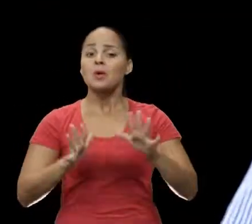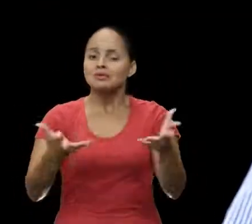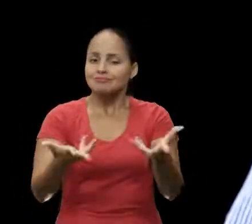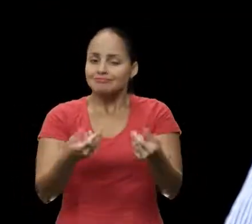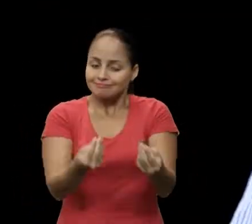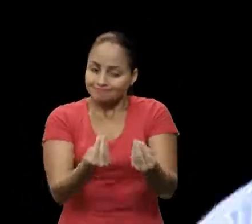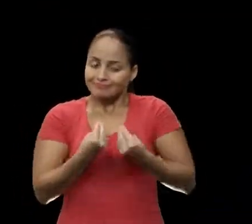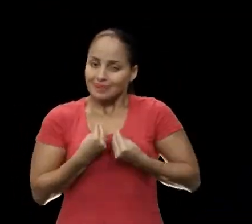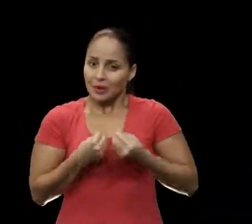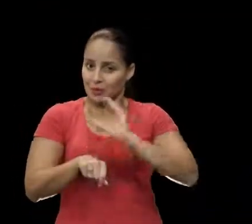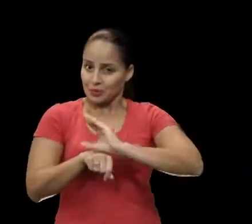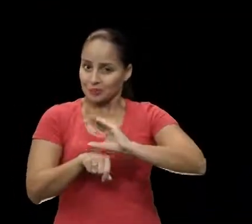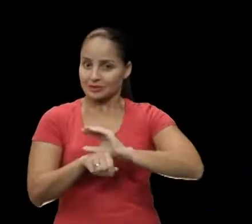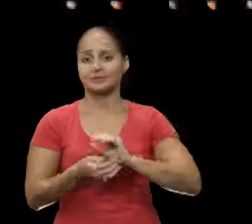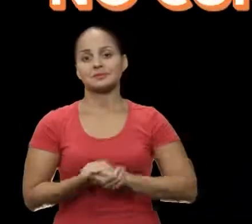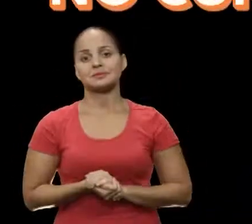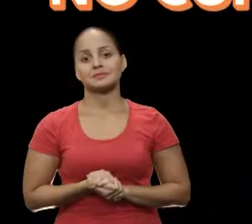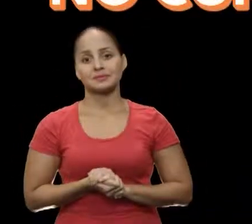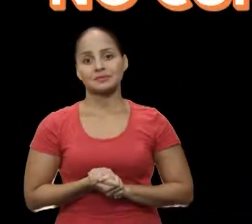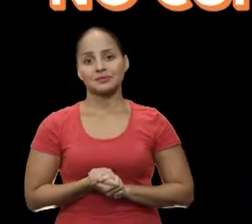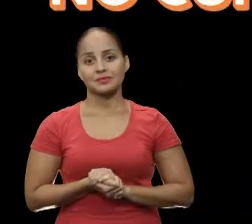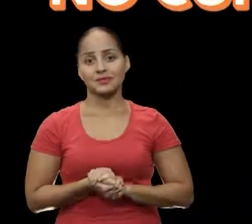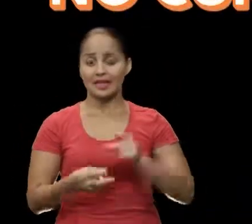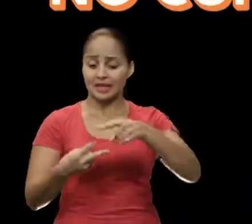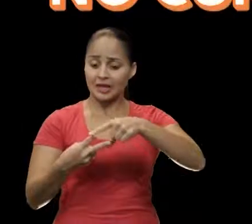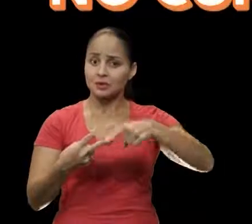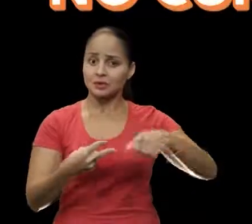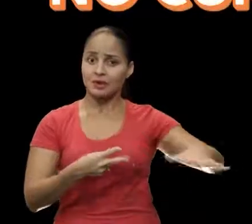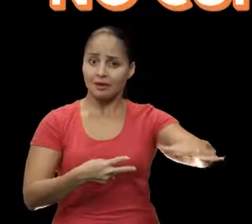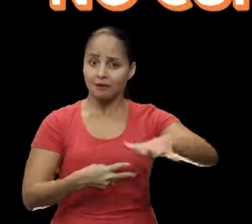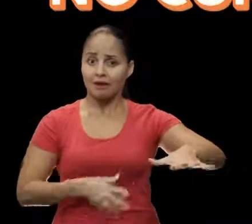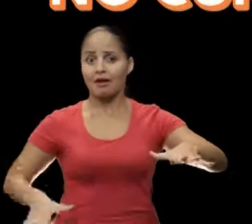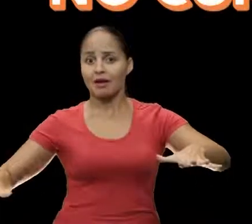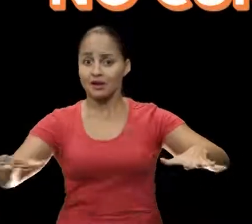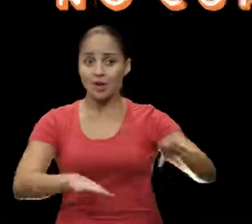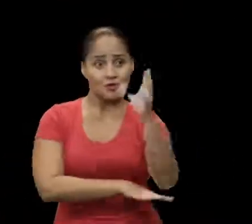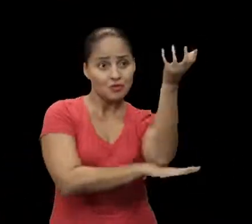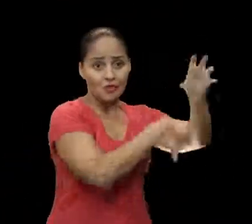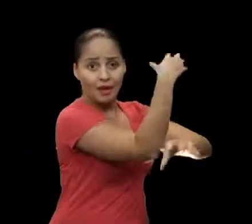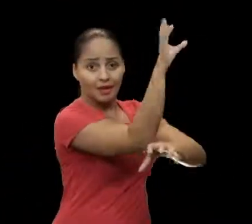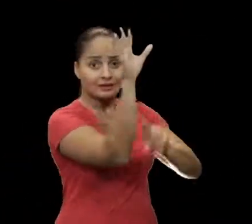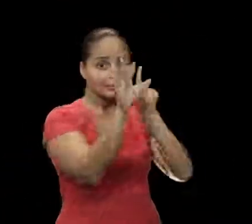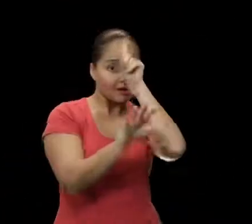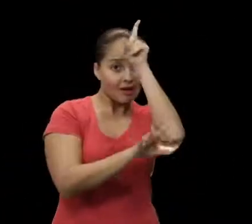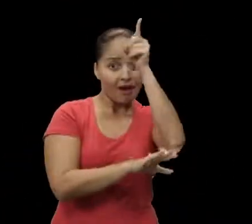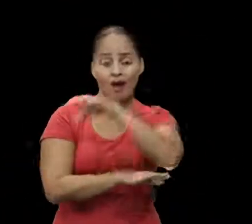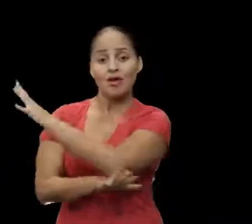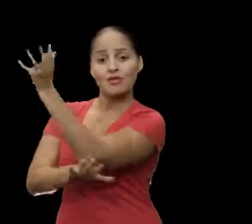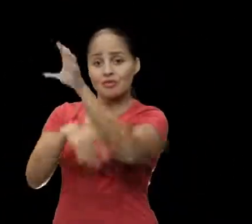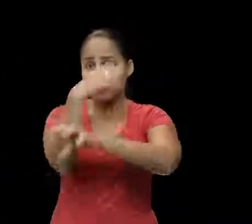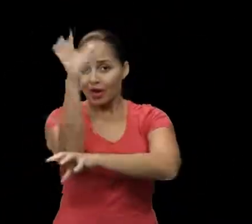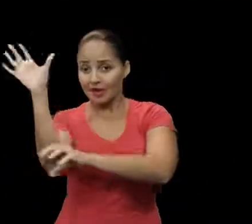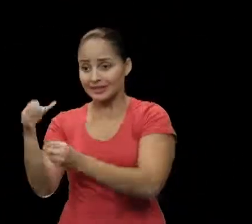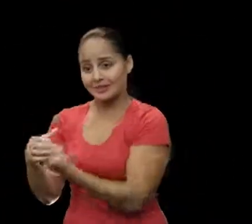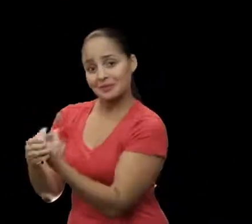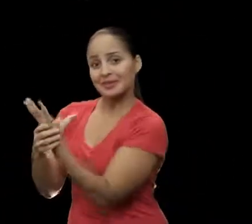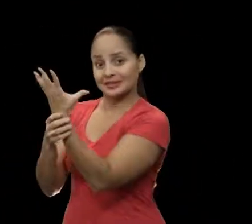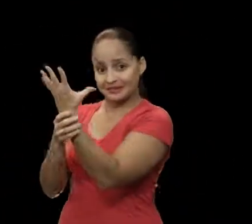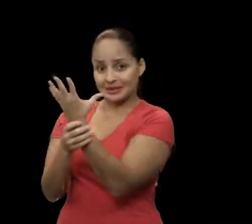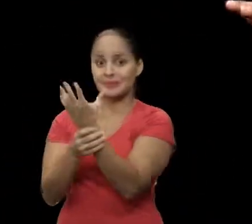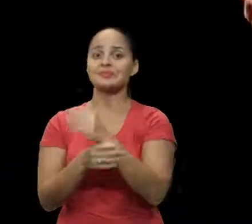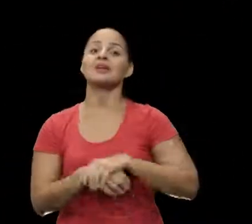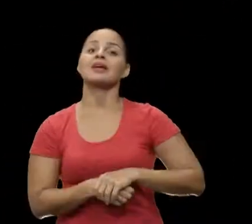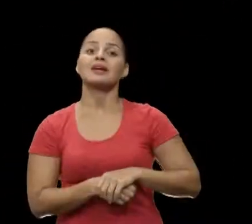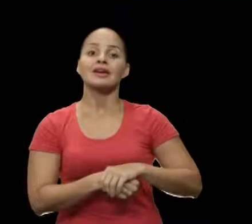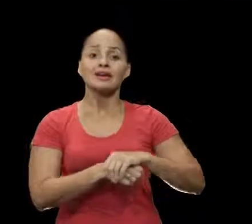o curso é em tempo integral. Quais habilidades o curso nos oferece? Nós podemos dizer que ele trabalha com duas grandes áreas, florestas naturais e